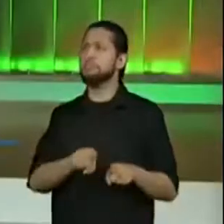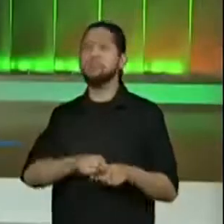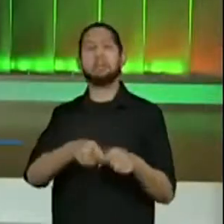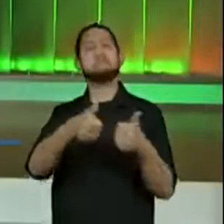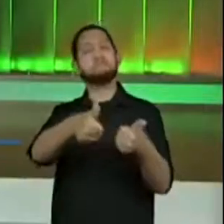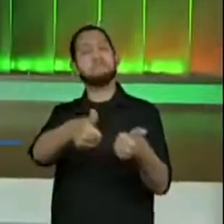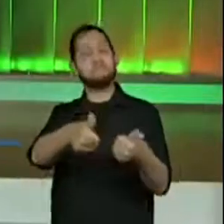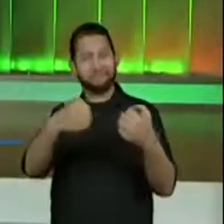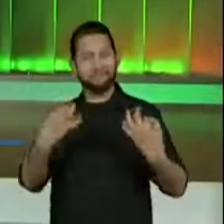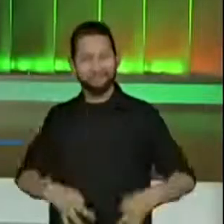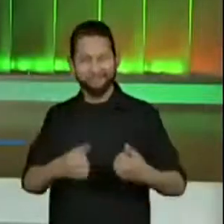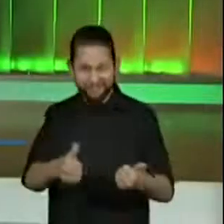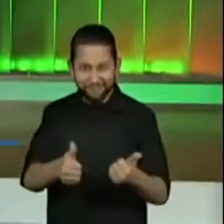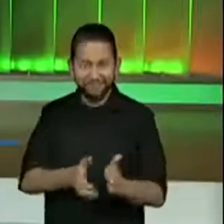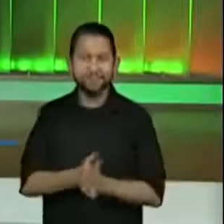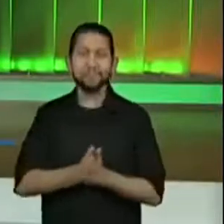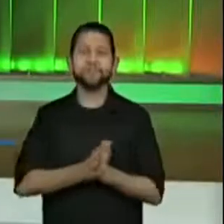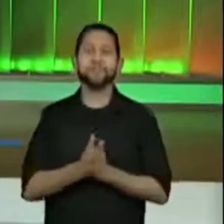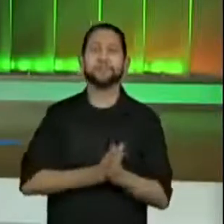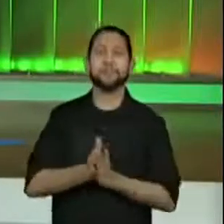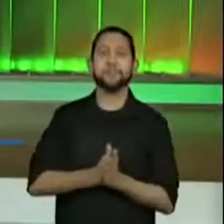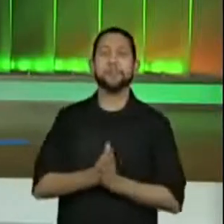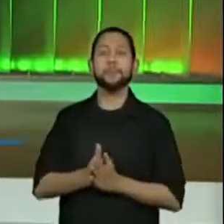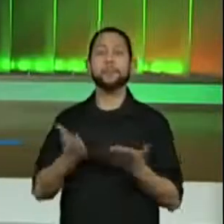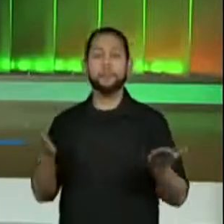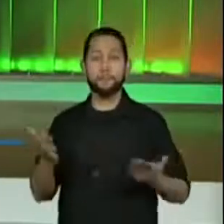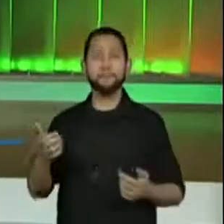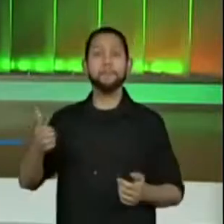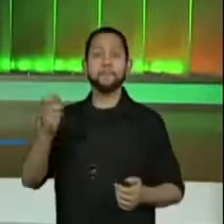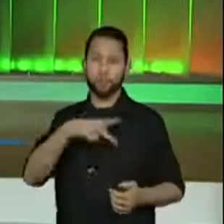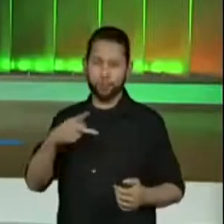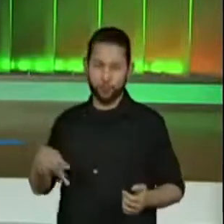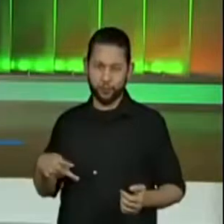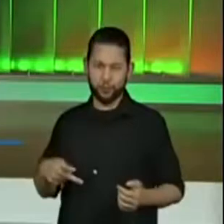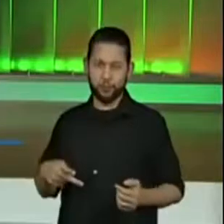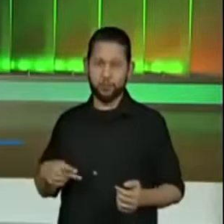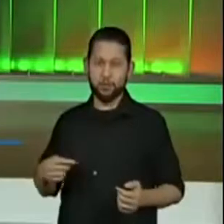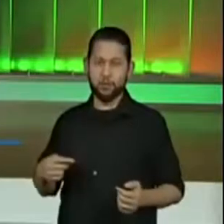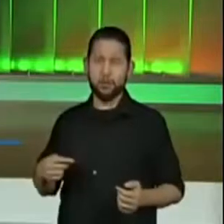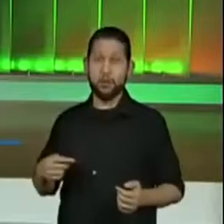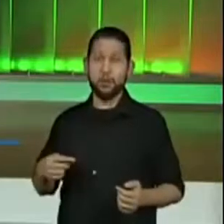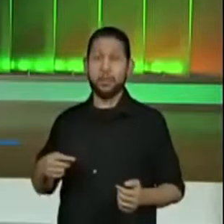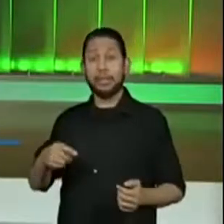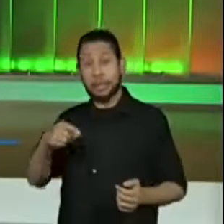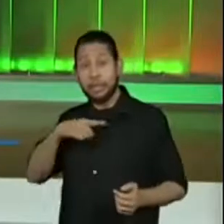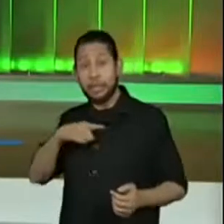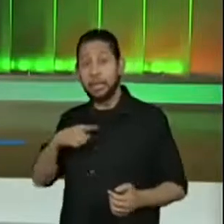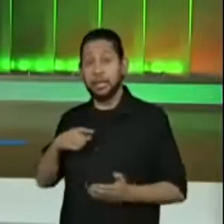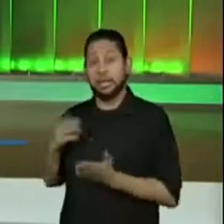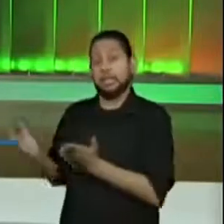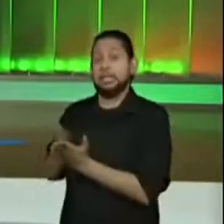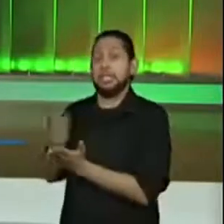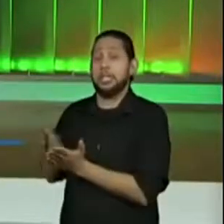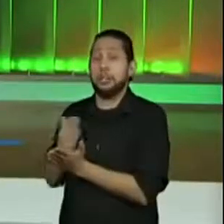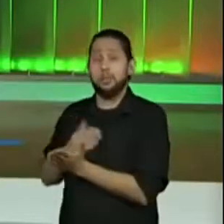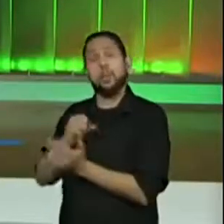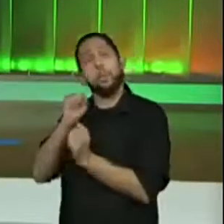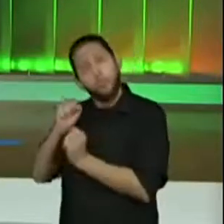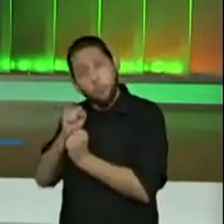Certo? Então, vamos lá. A professora trouxe as fitas porque eu não tenho material aqui para trazer para vocês, ok?